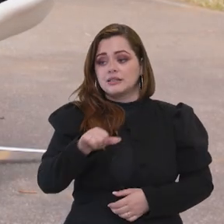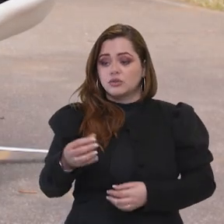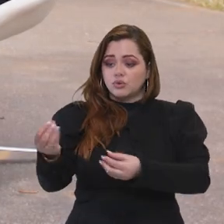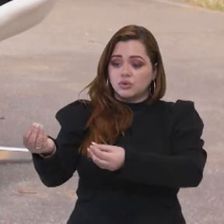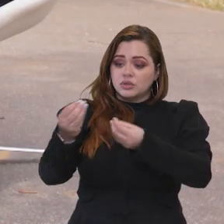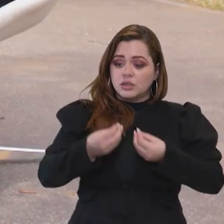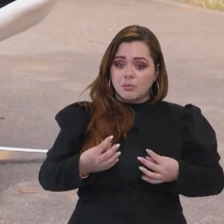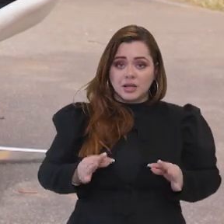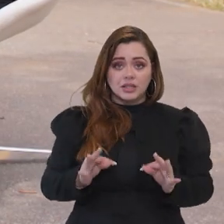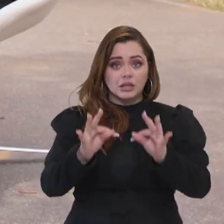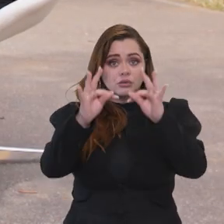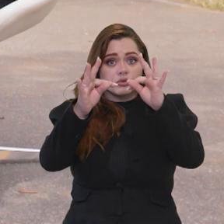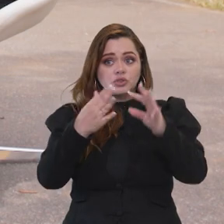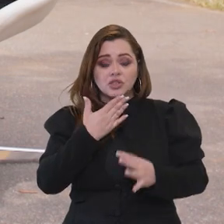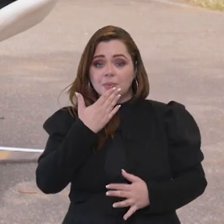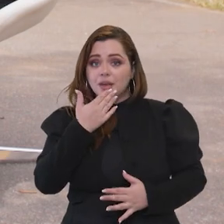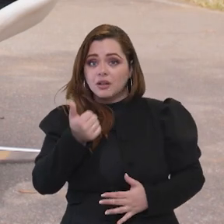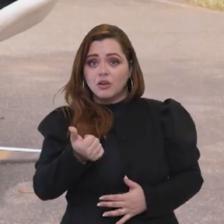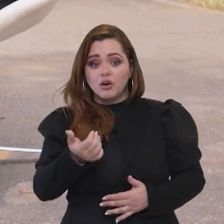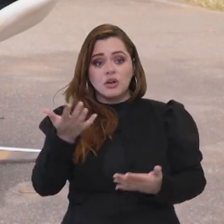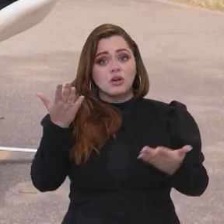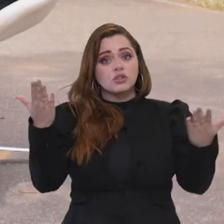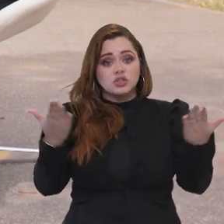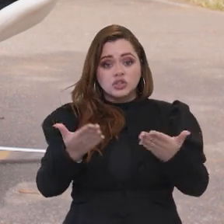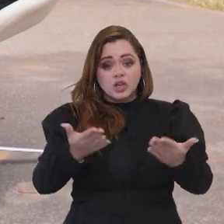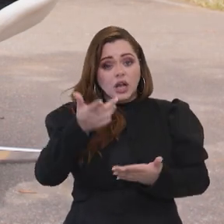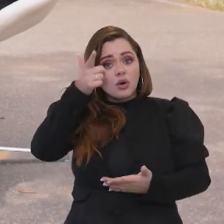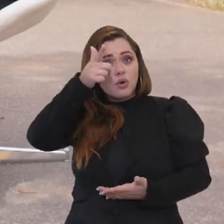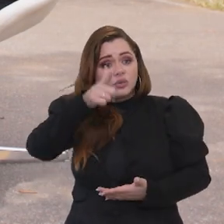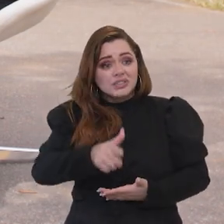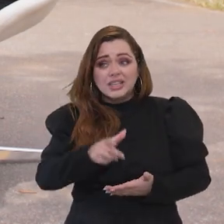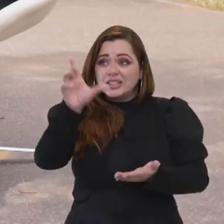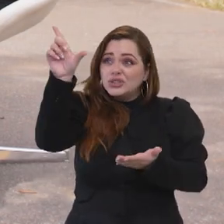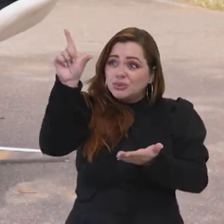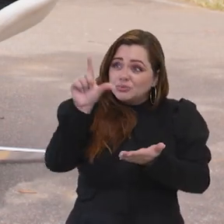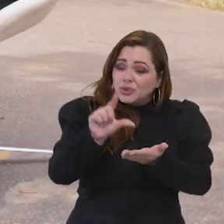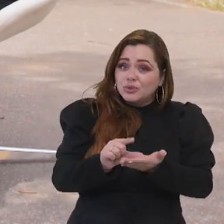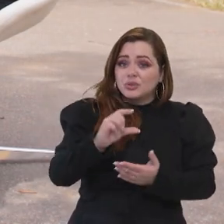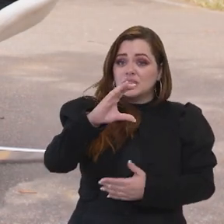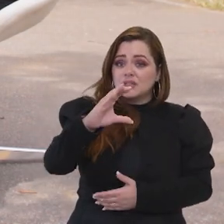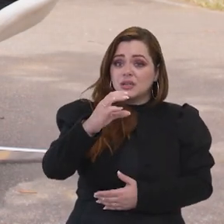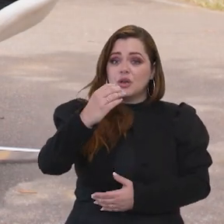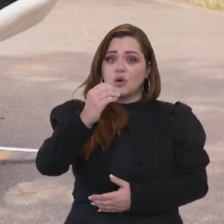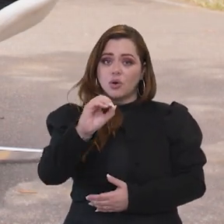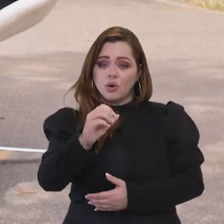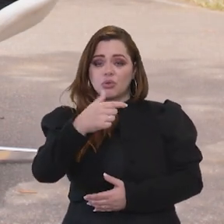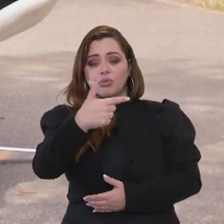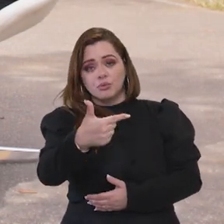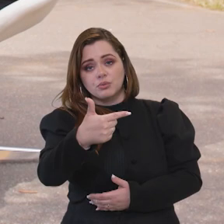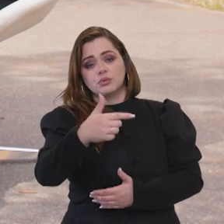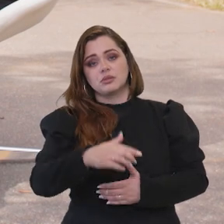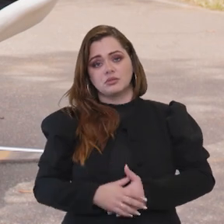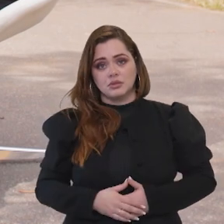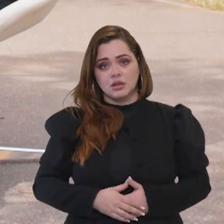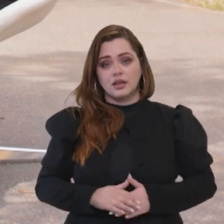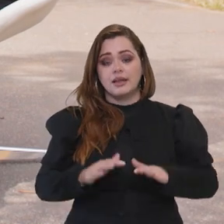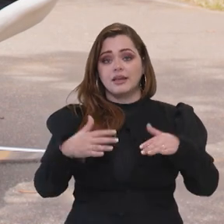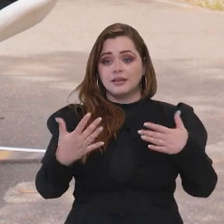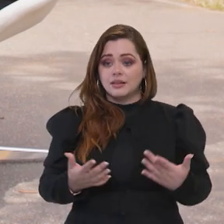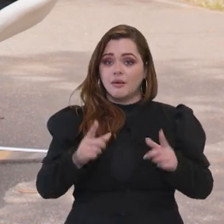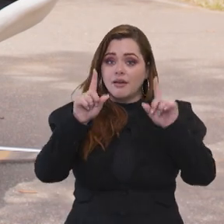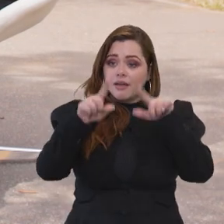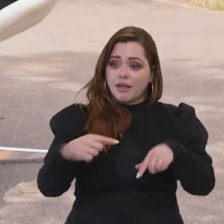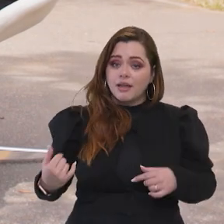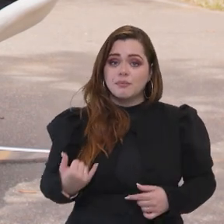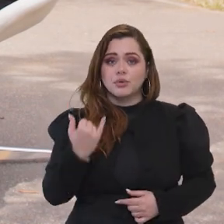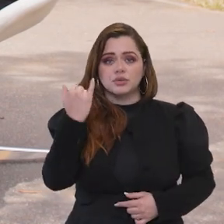vamos dizer assim, melhor, mais tecnológica, mais recente, a gente já consegue emitir, diminuir muito a emissão do gás de efeito